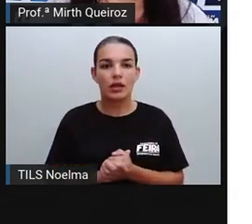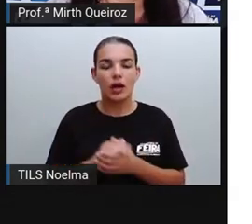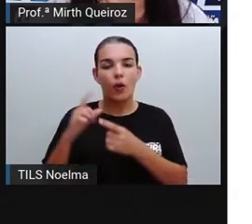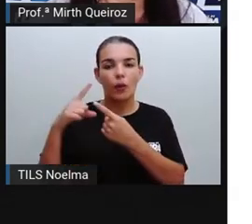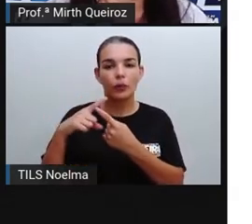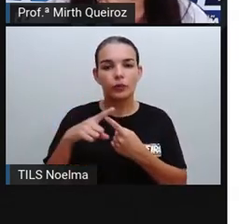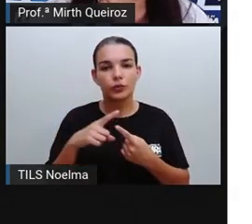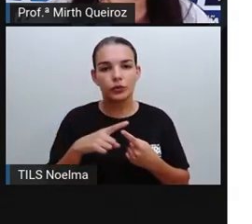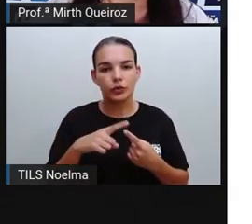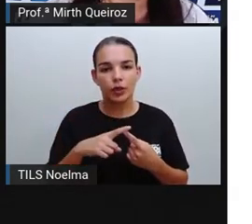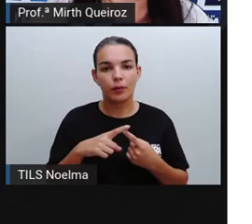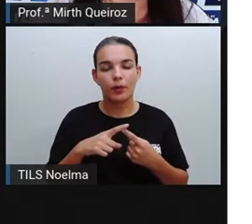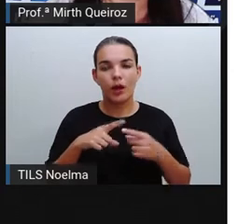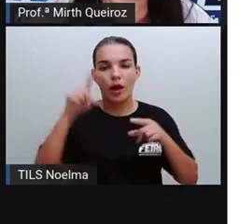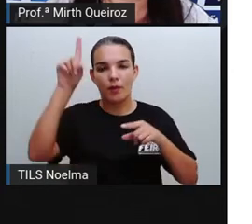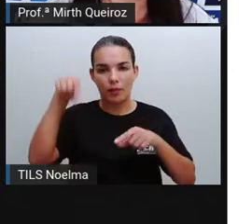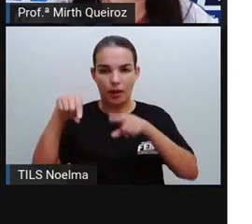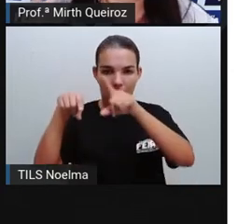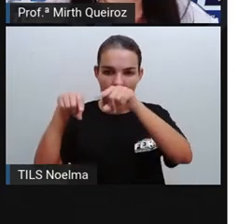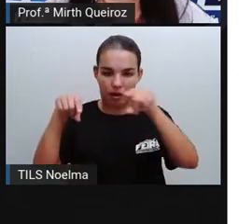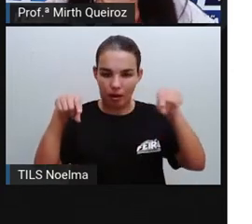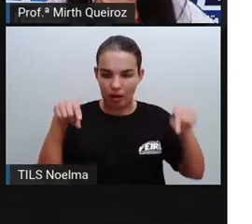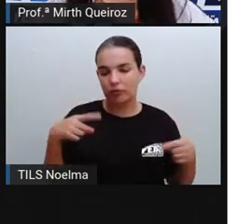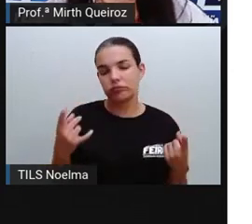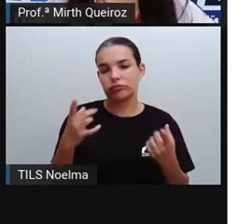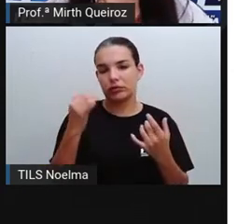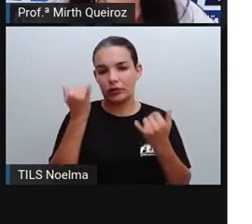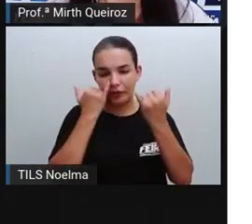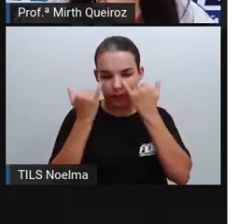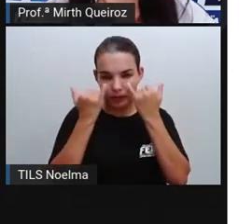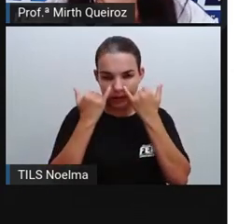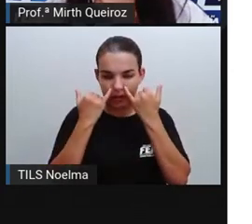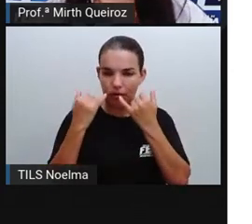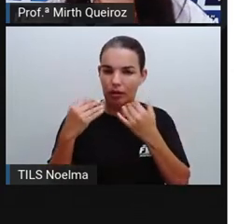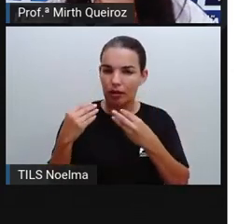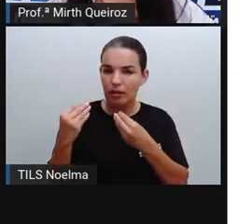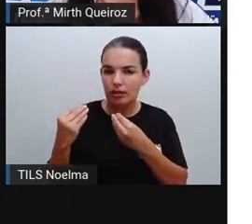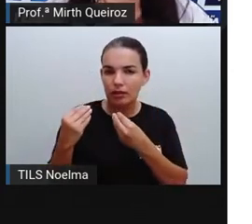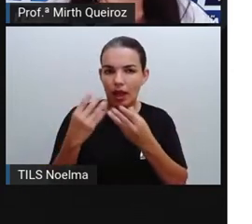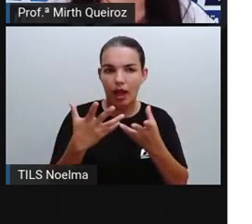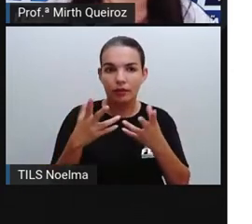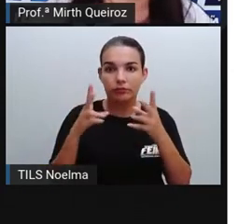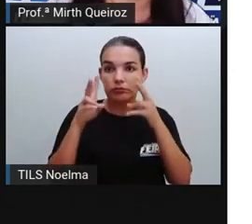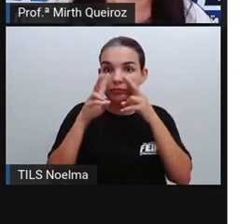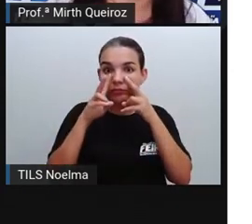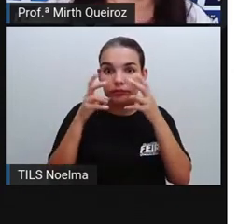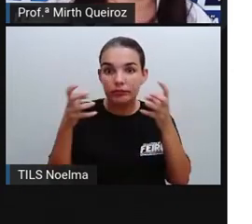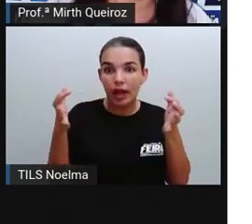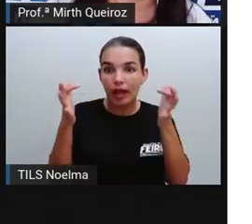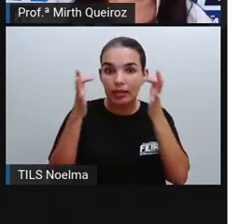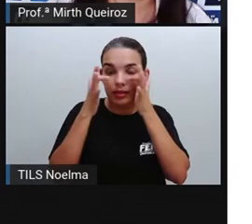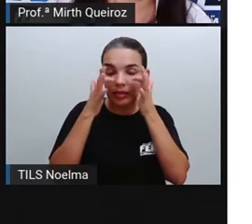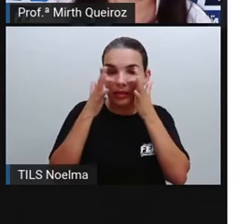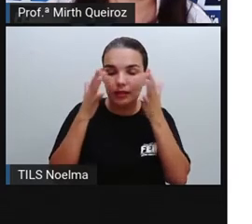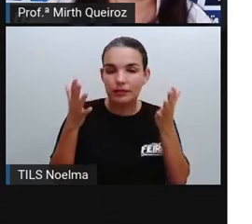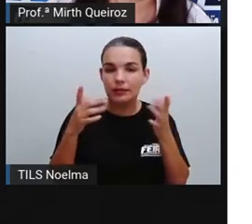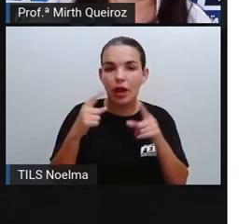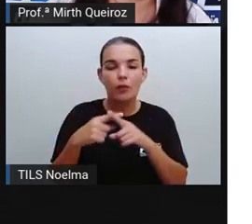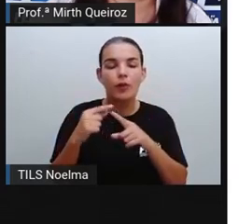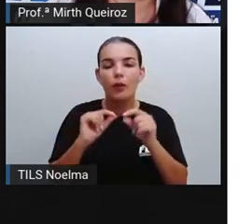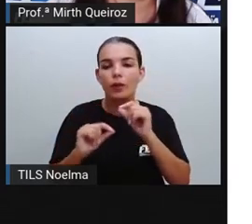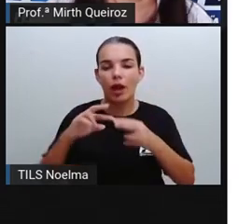de infográfico, ele traz para a gente, né? Chama a nossa atenção em relação às questões de